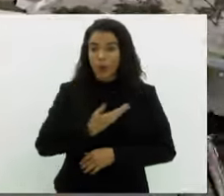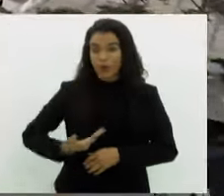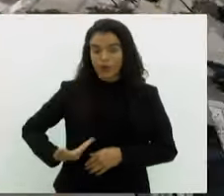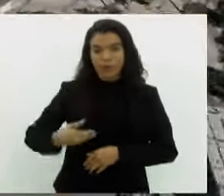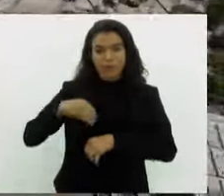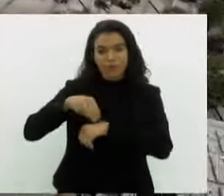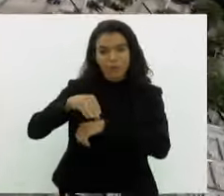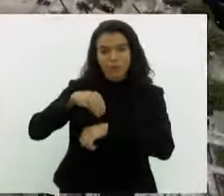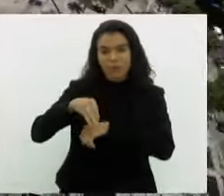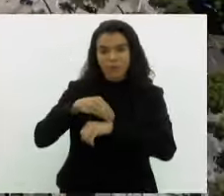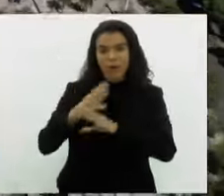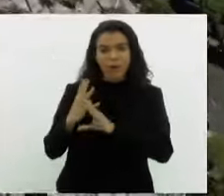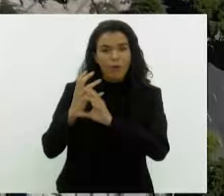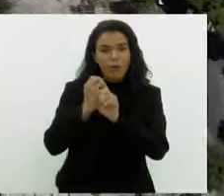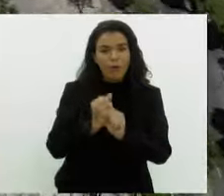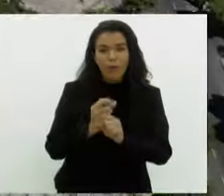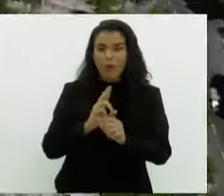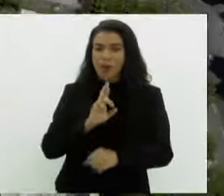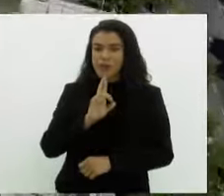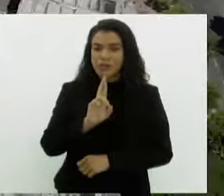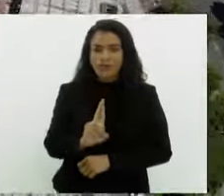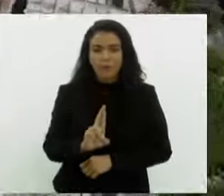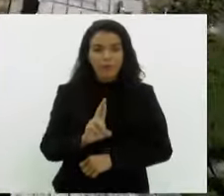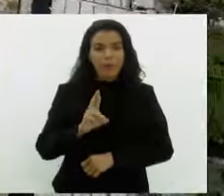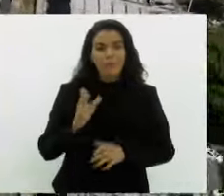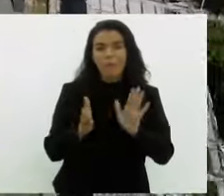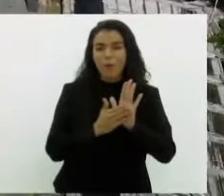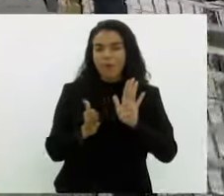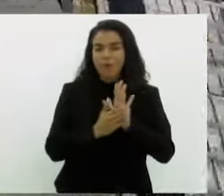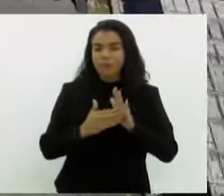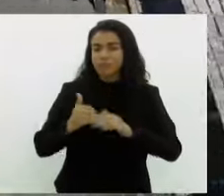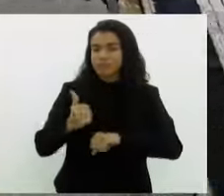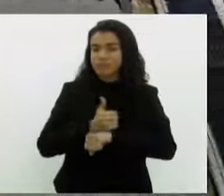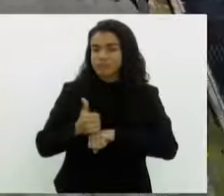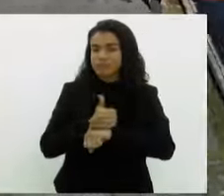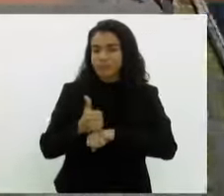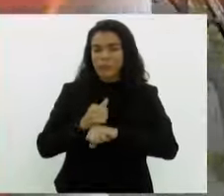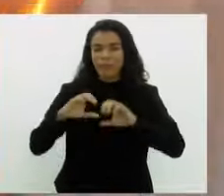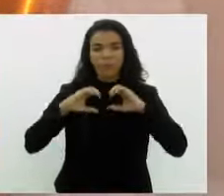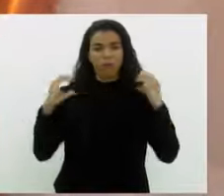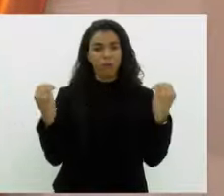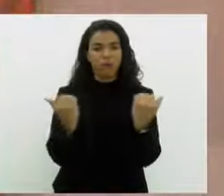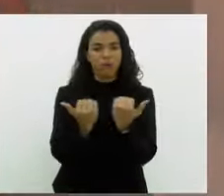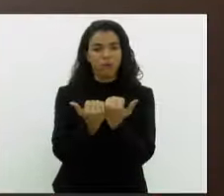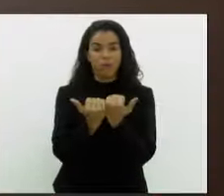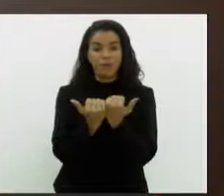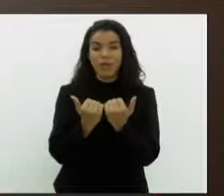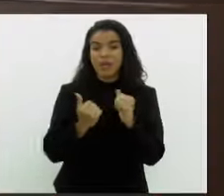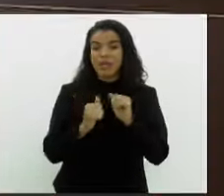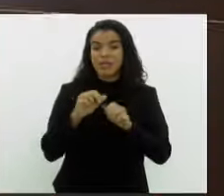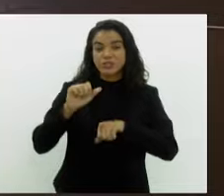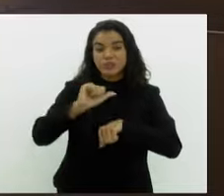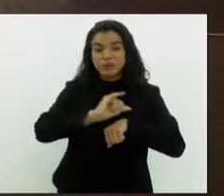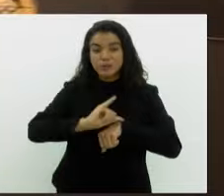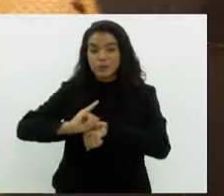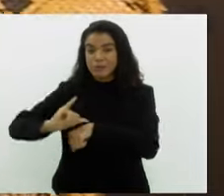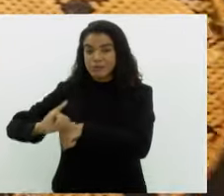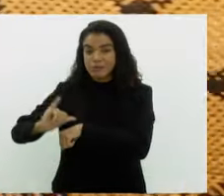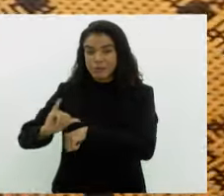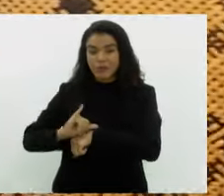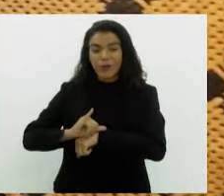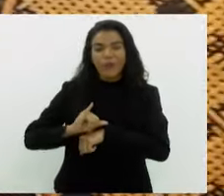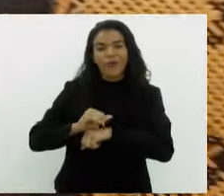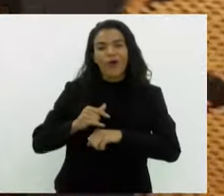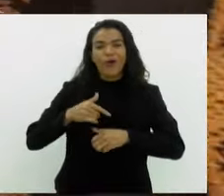resultado da análise de propostas técnicas para a concessão do complexo do Maracanã. A exposição no Centro Nacional de